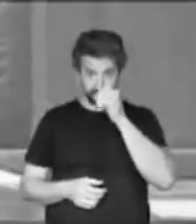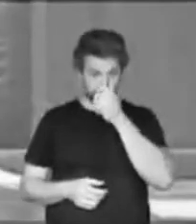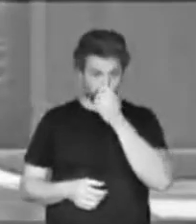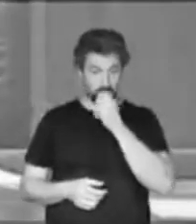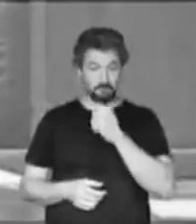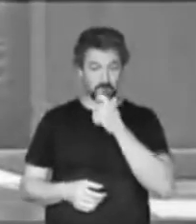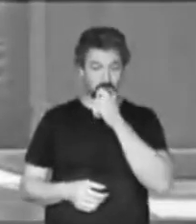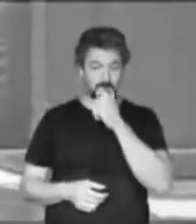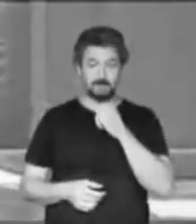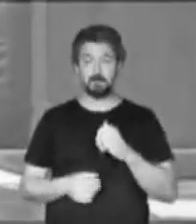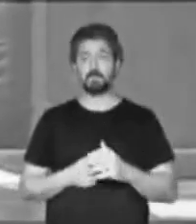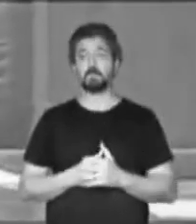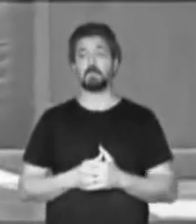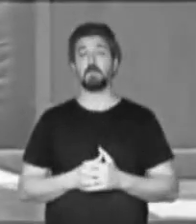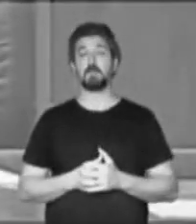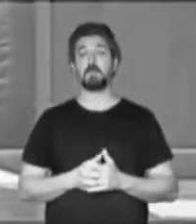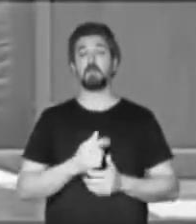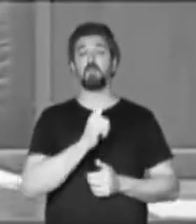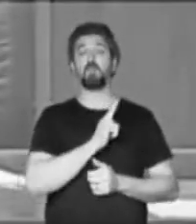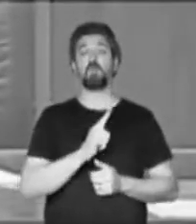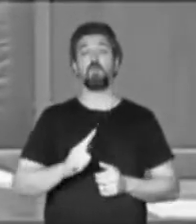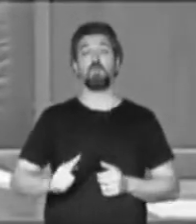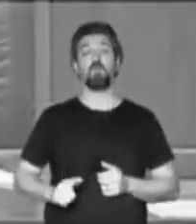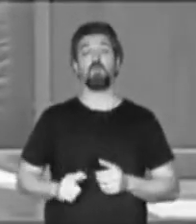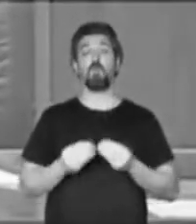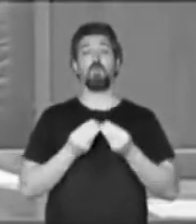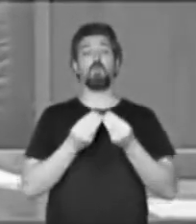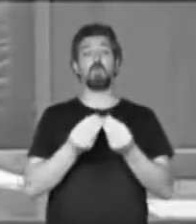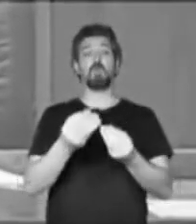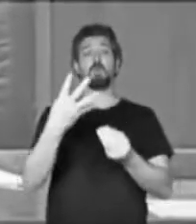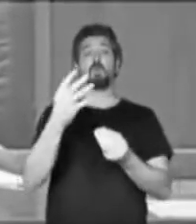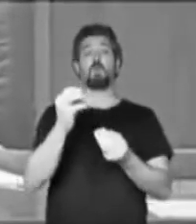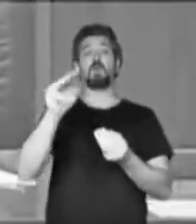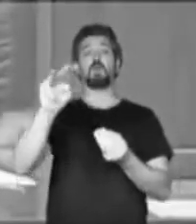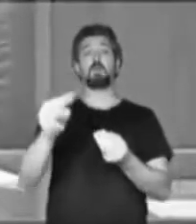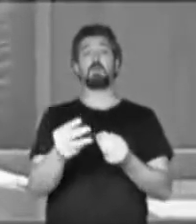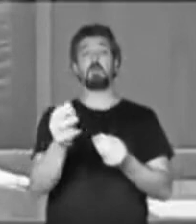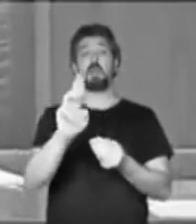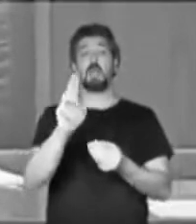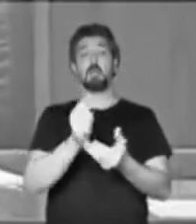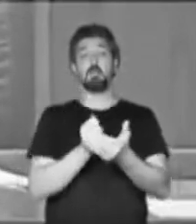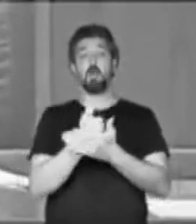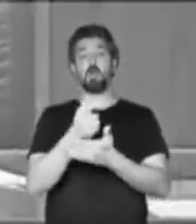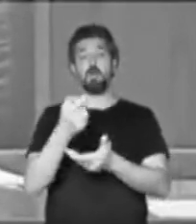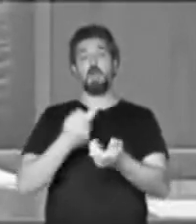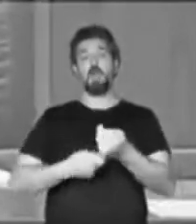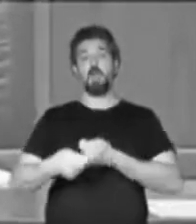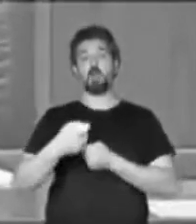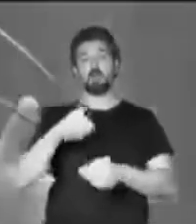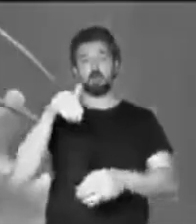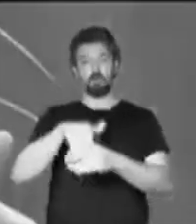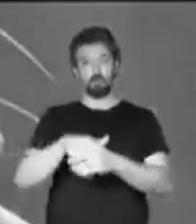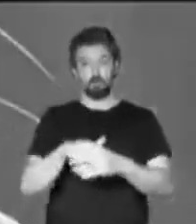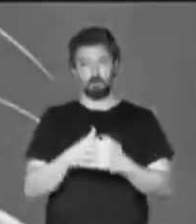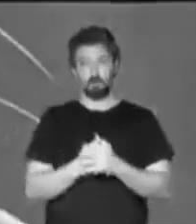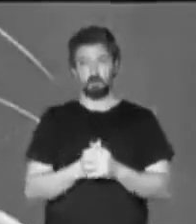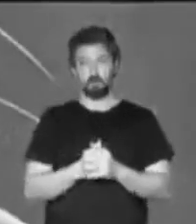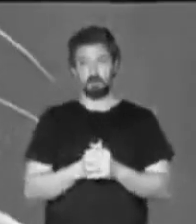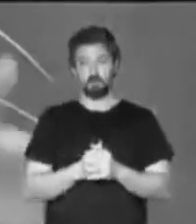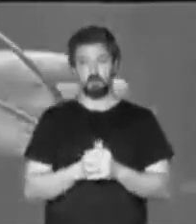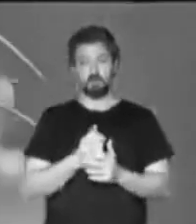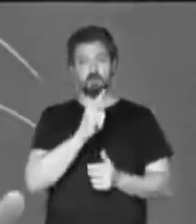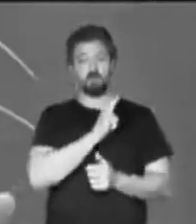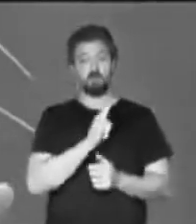O governo ofertou 40 milhões de reais para comprar votos. O governo está